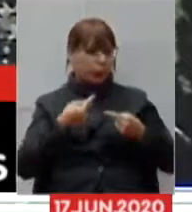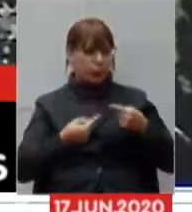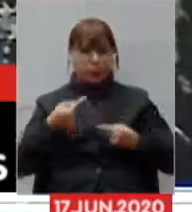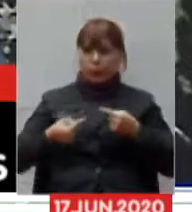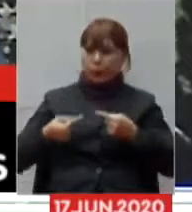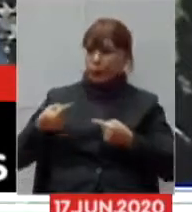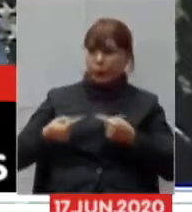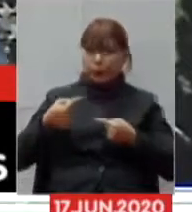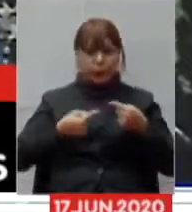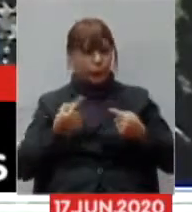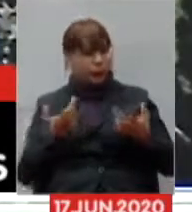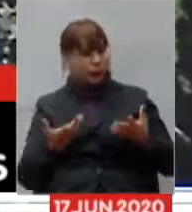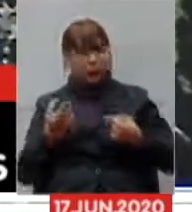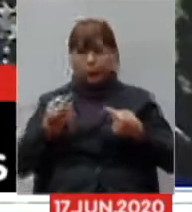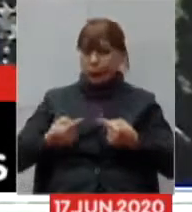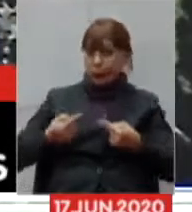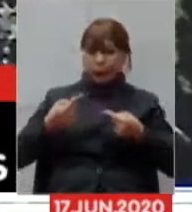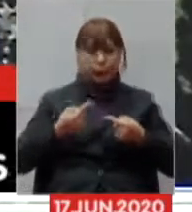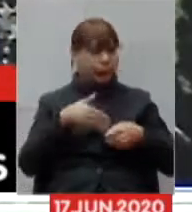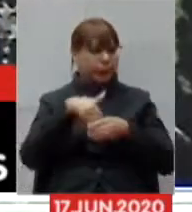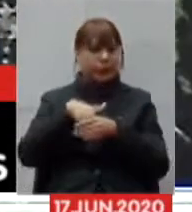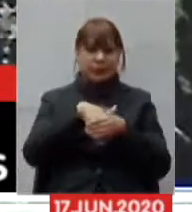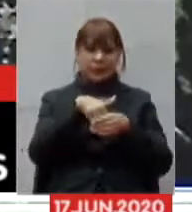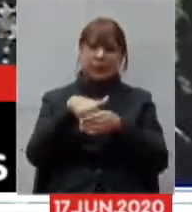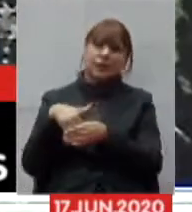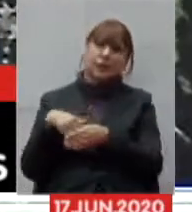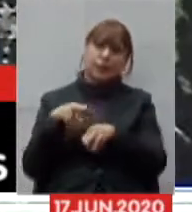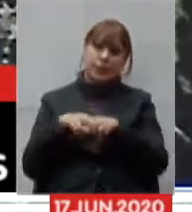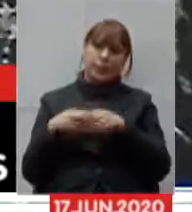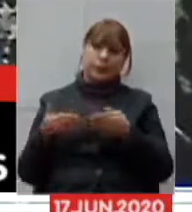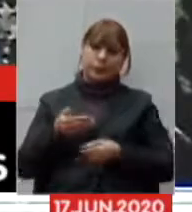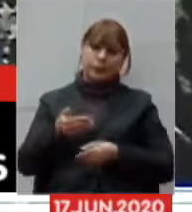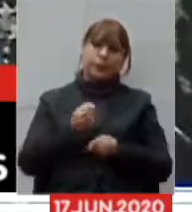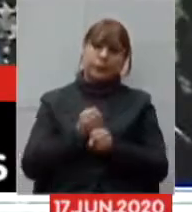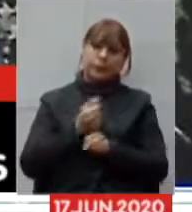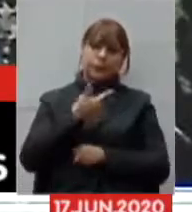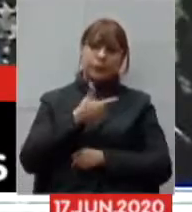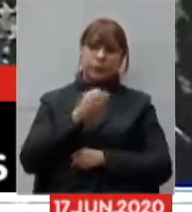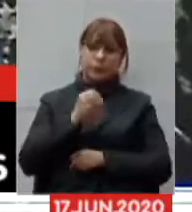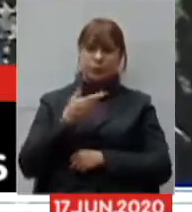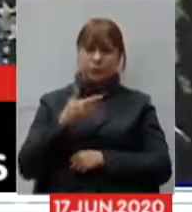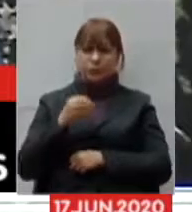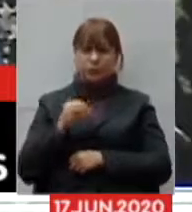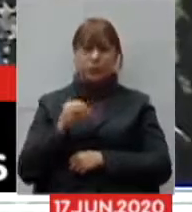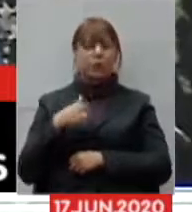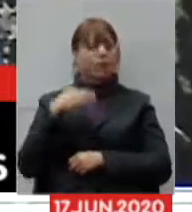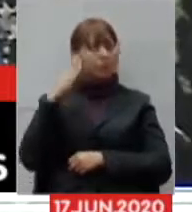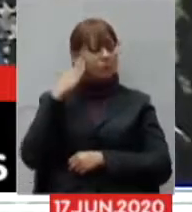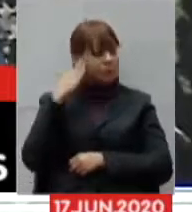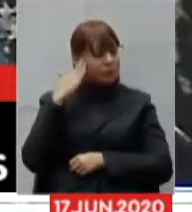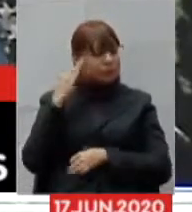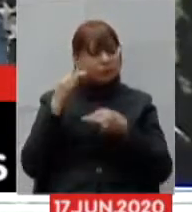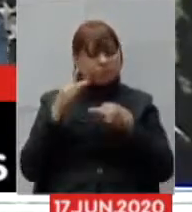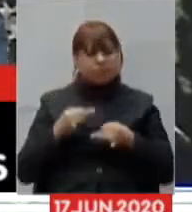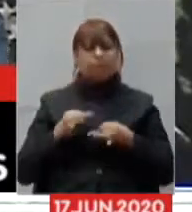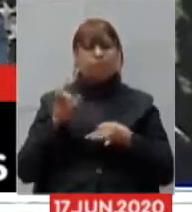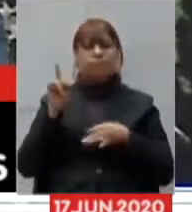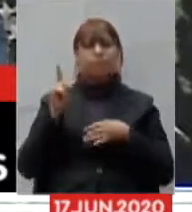antecipada das eleições desse ano e eu tenho certeza que o povo de Teoflotone